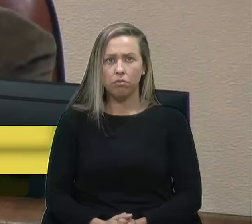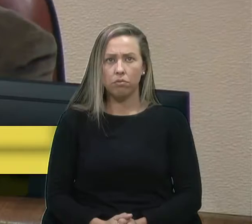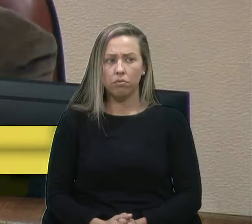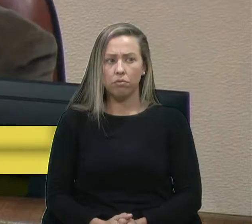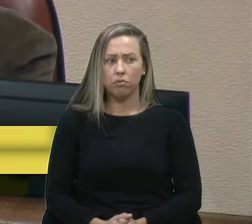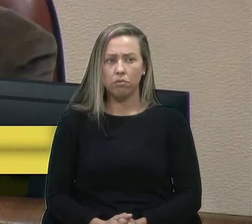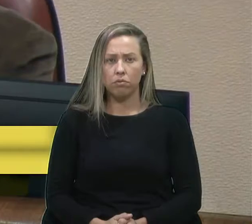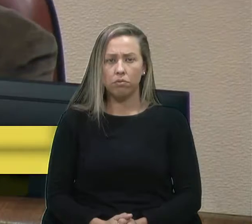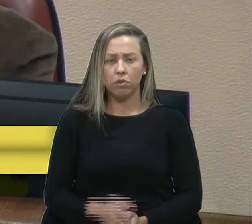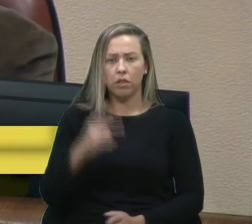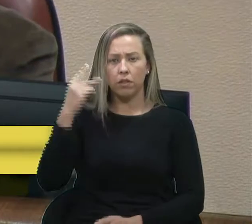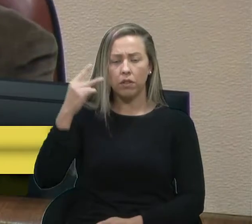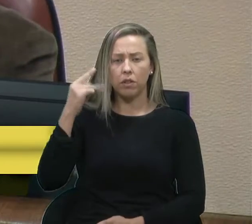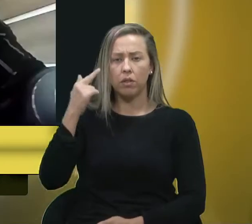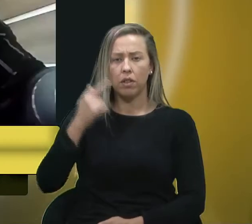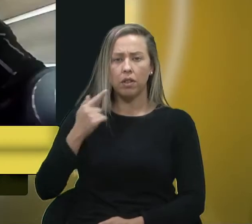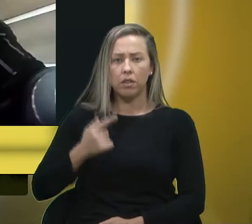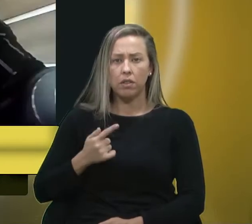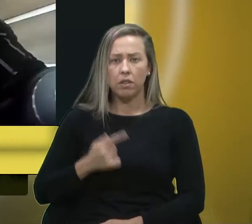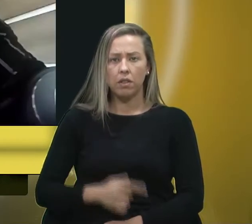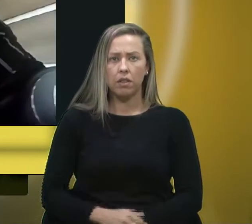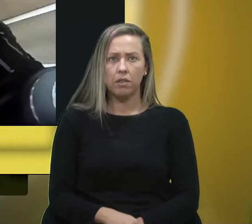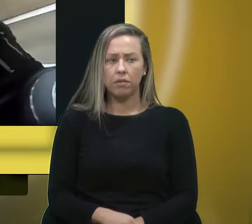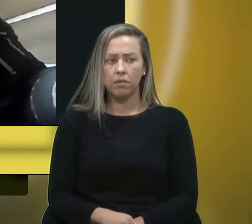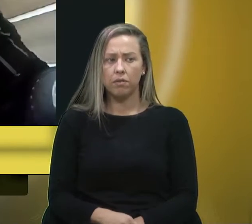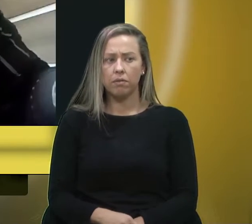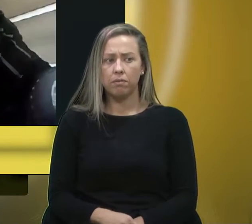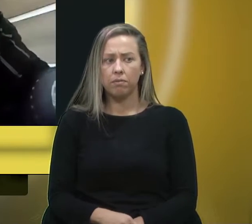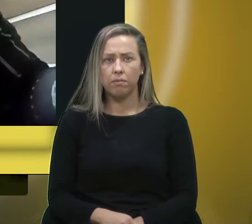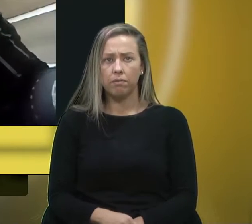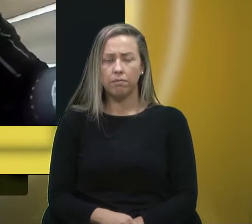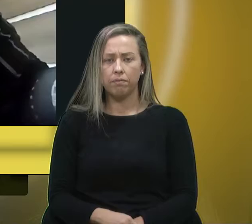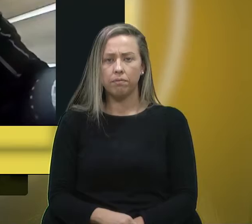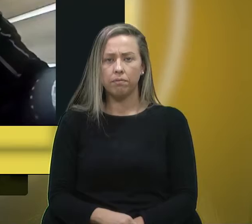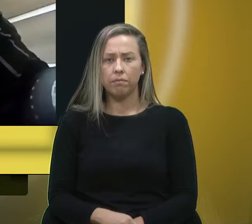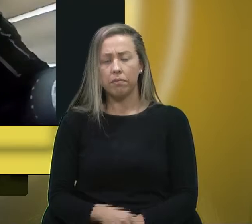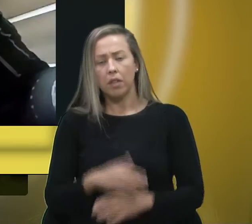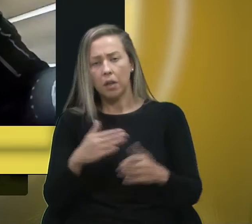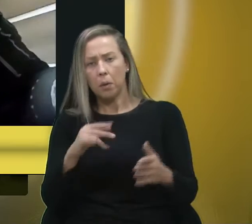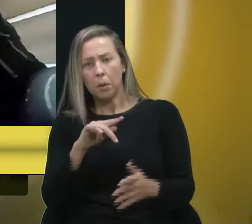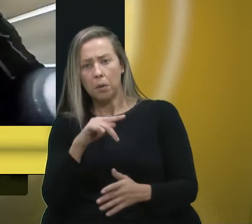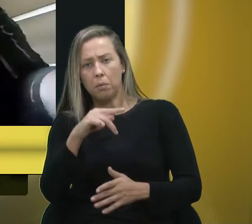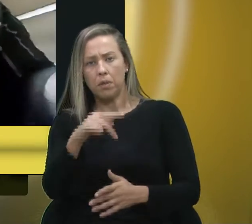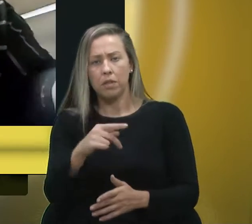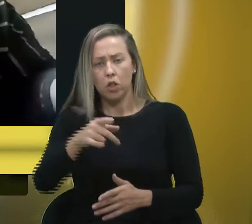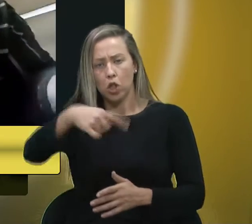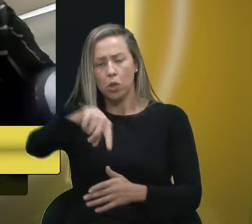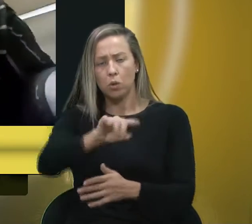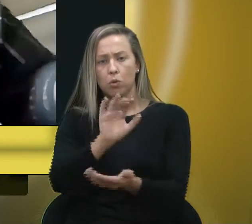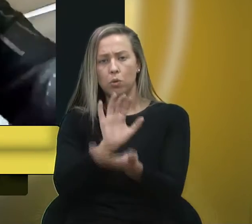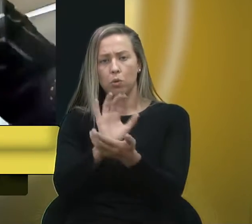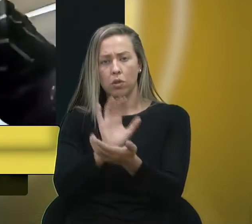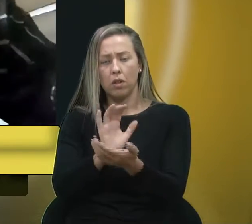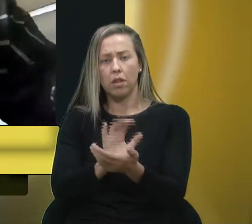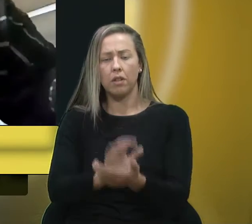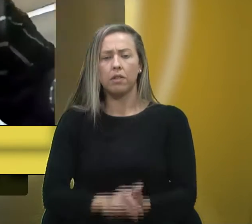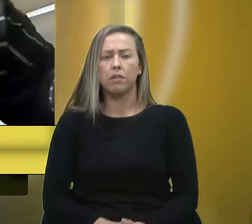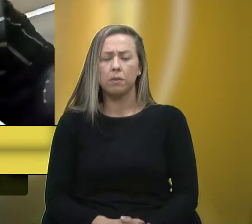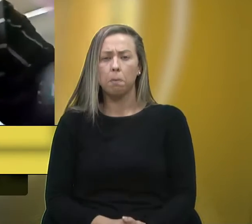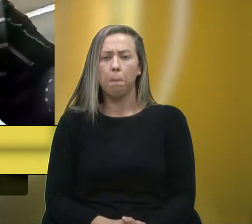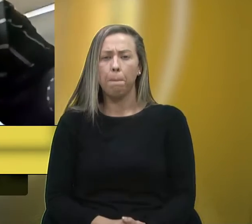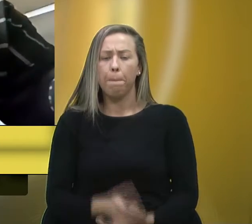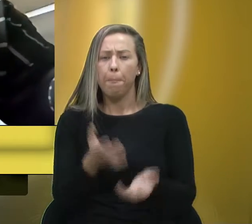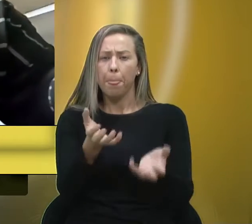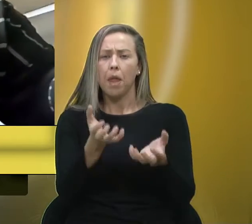Vereadora Gladys Friis, com a palavra. Seu presidente, novos colegas, eu